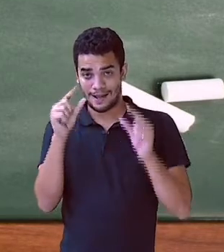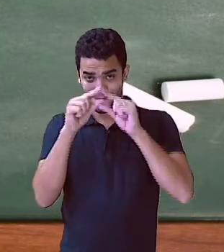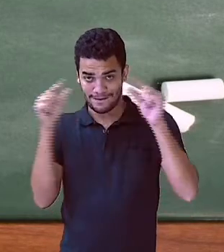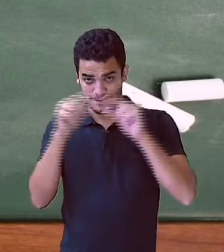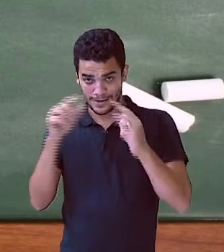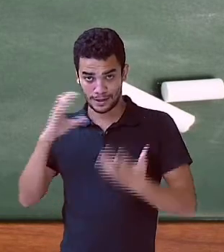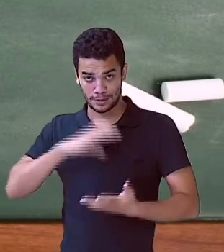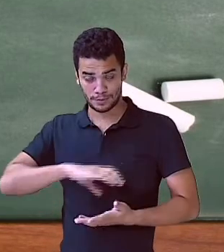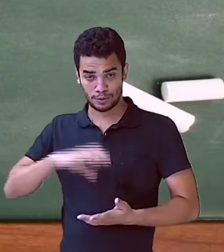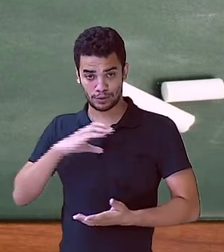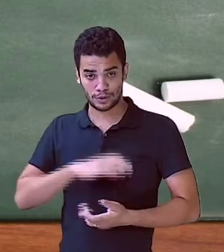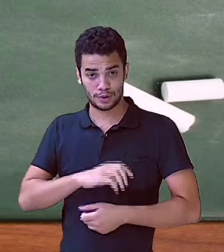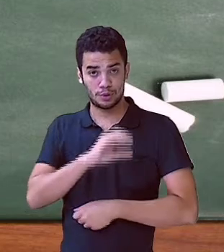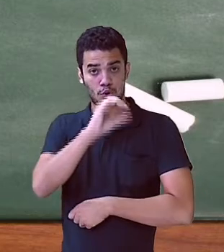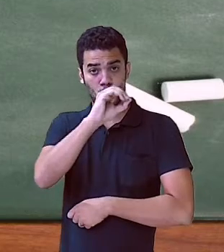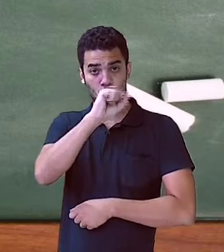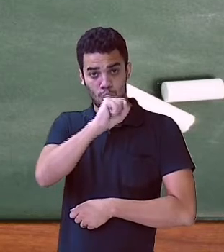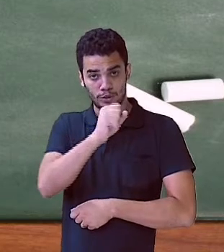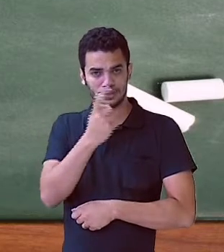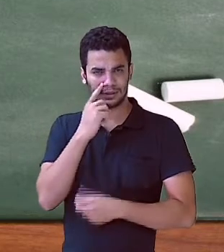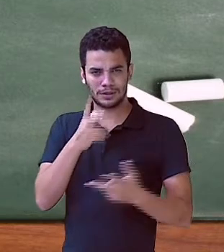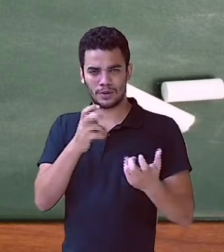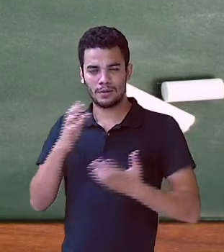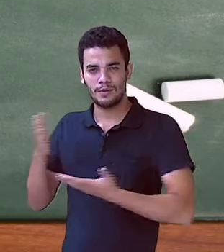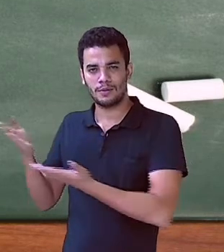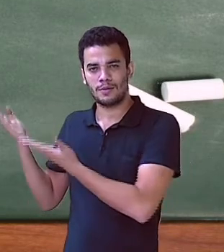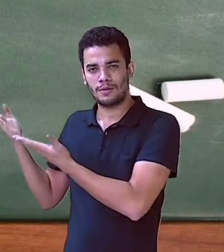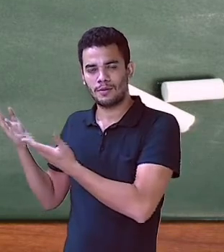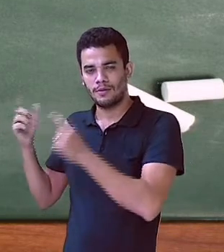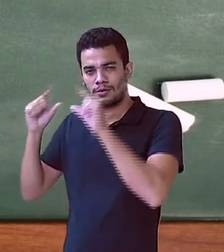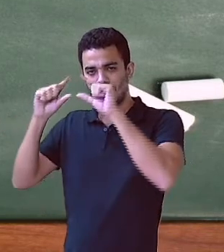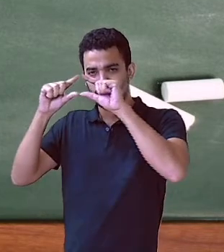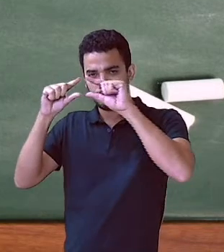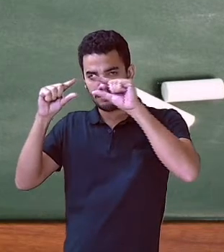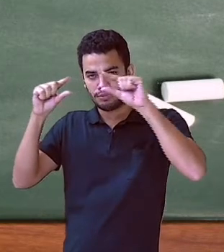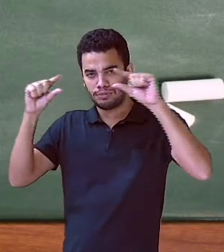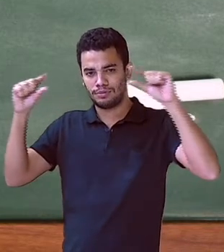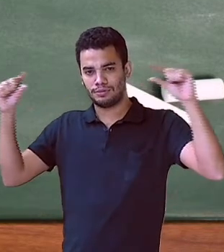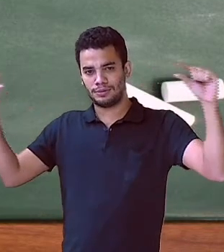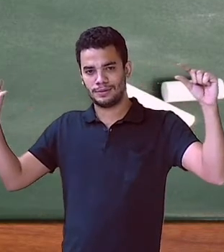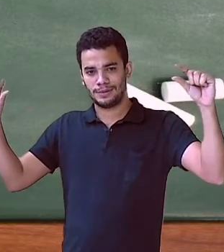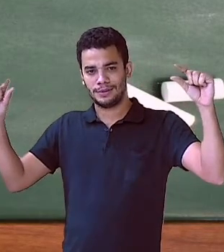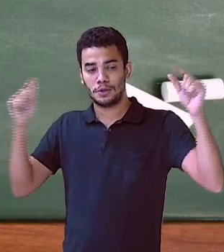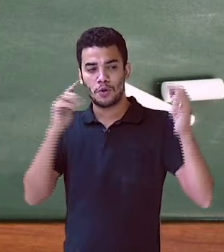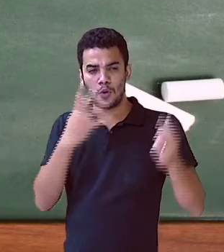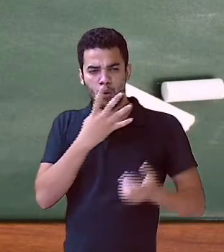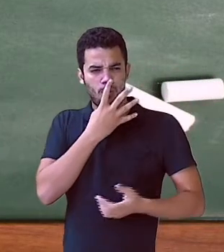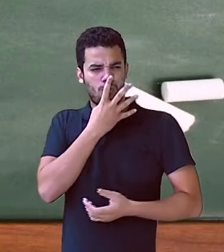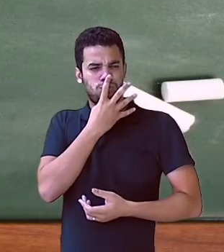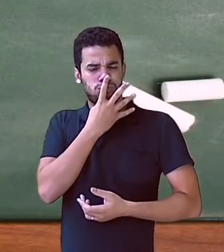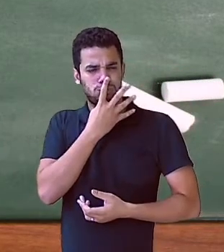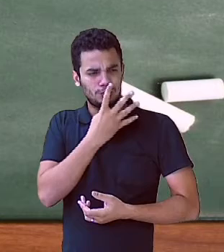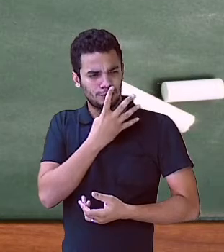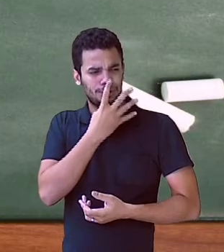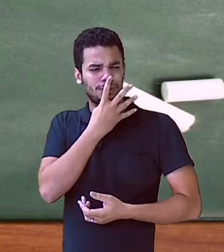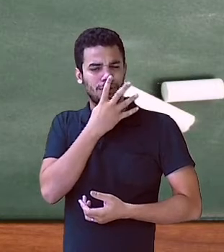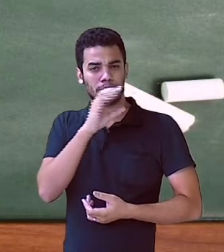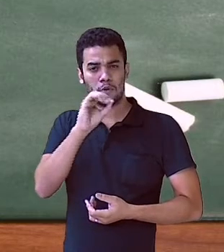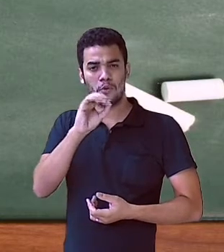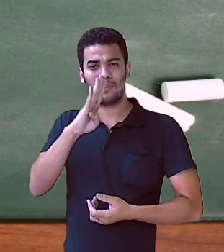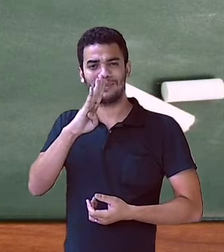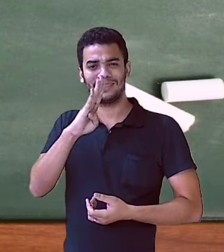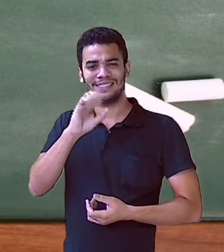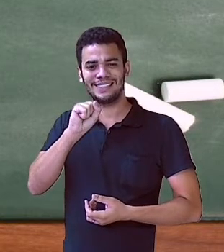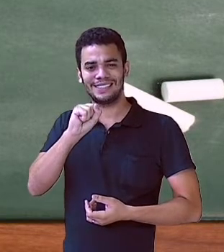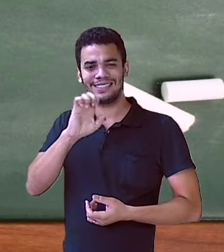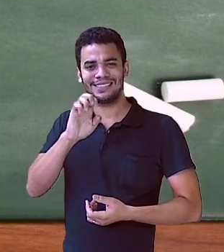mesmo? Isso, ação. E aquela cena emocionados? Hum, emocionados aí trouxe uma característica, não